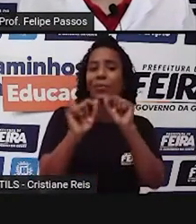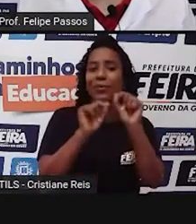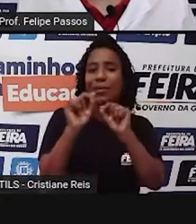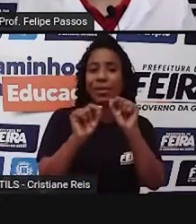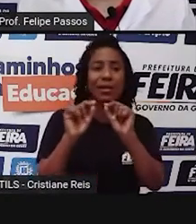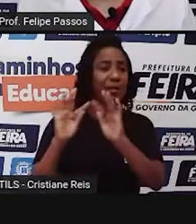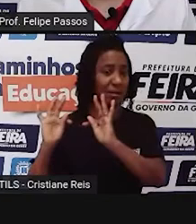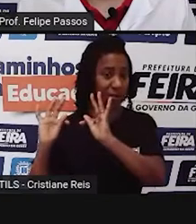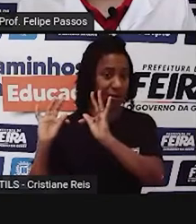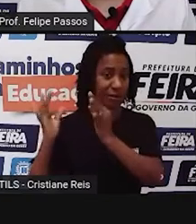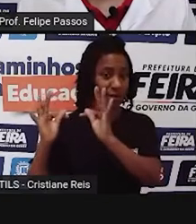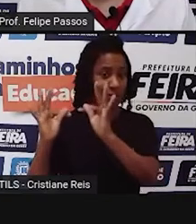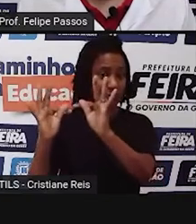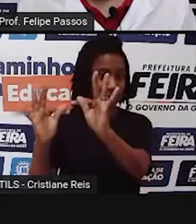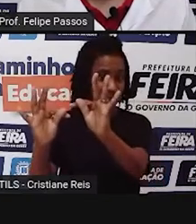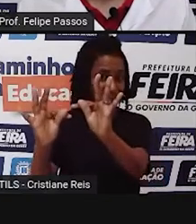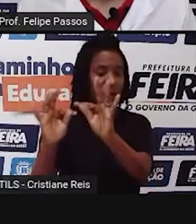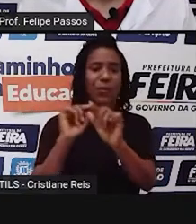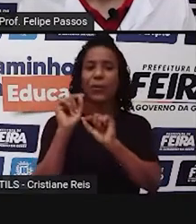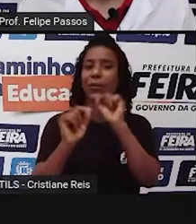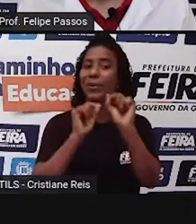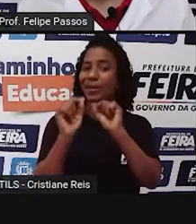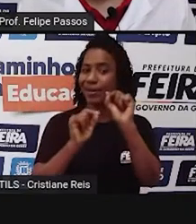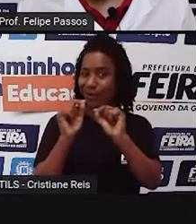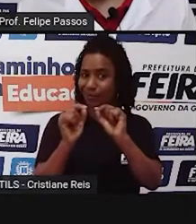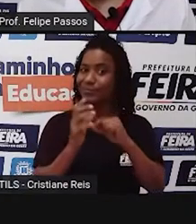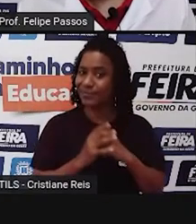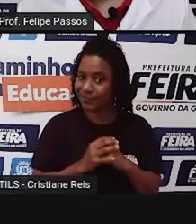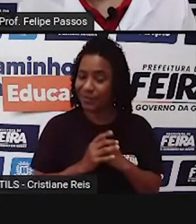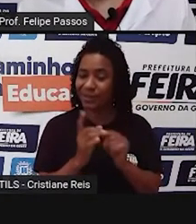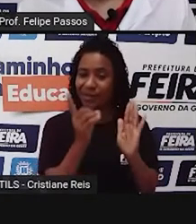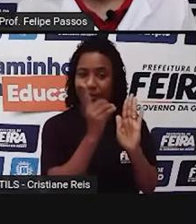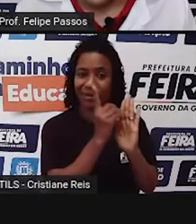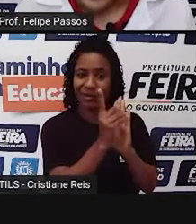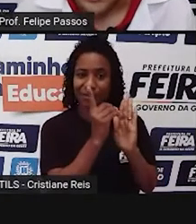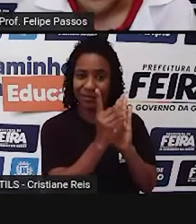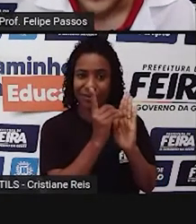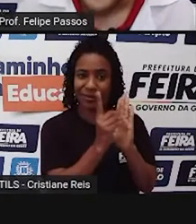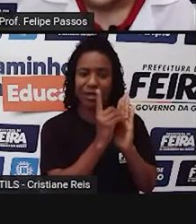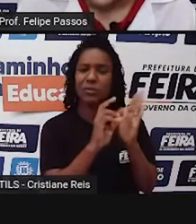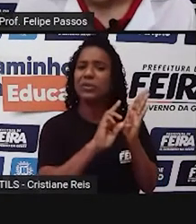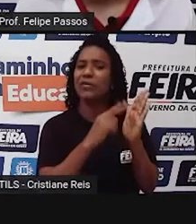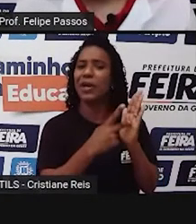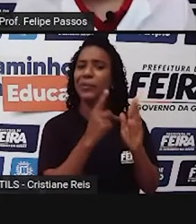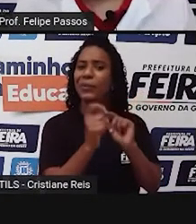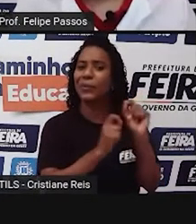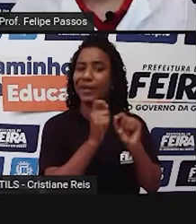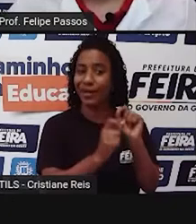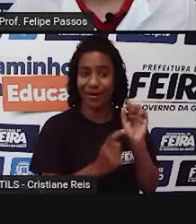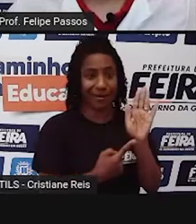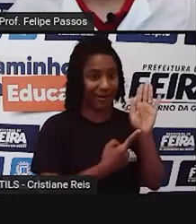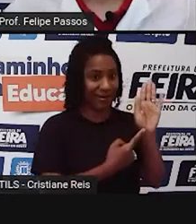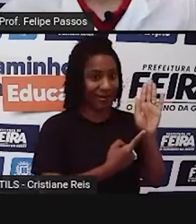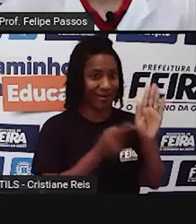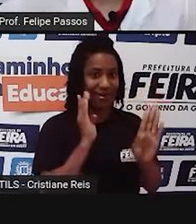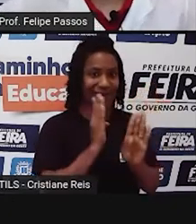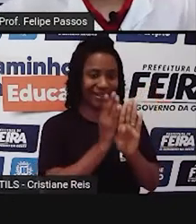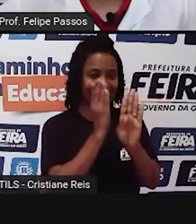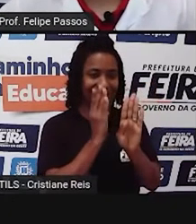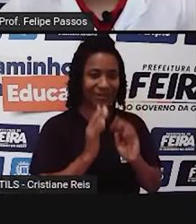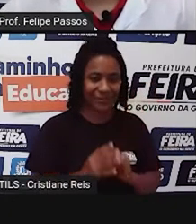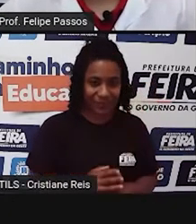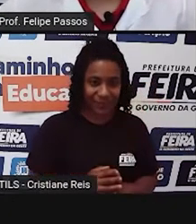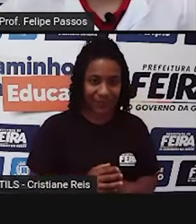tecnologia. Vamos lá? Eu procurei no dicionário e eu achei o seguinte, tecnologia, segundo o